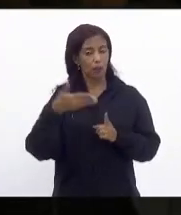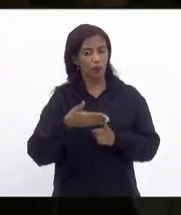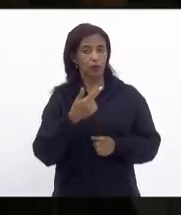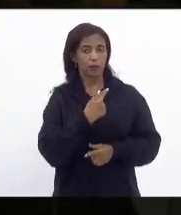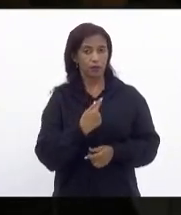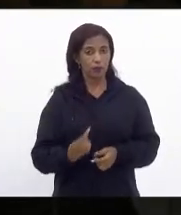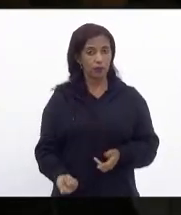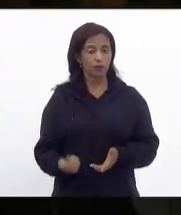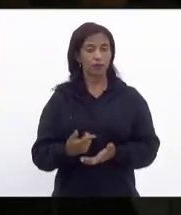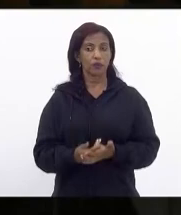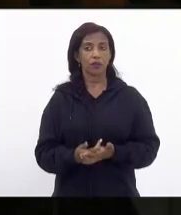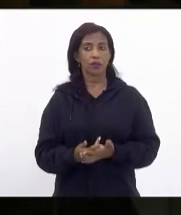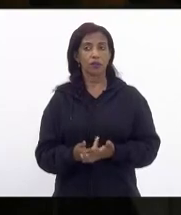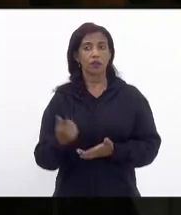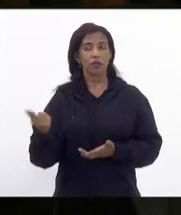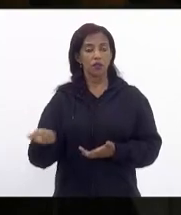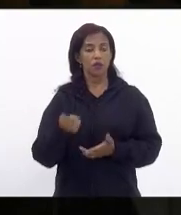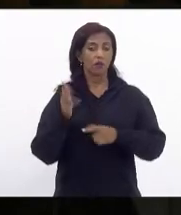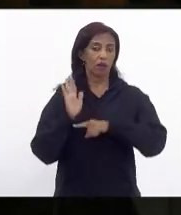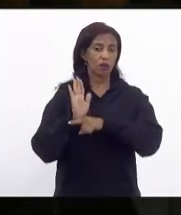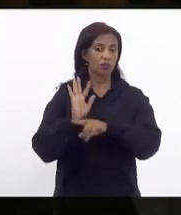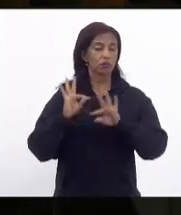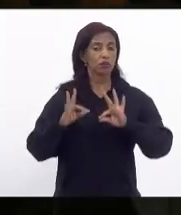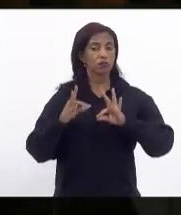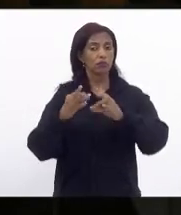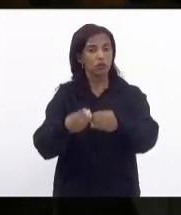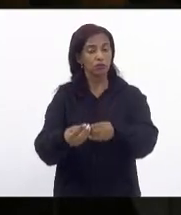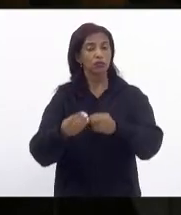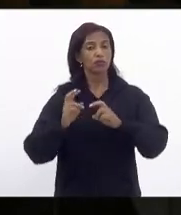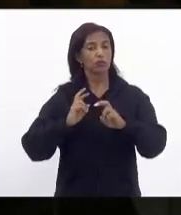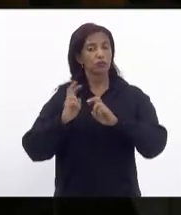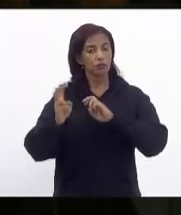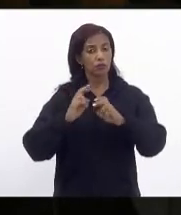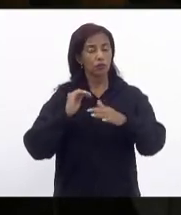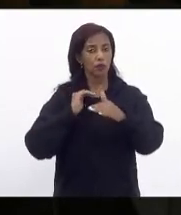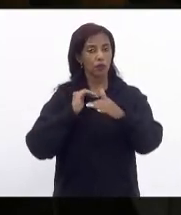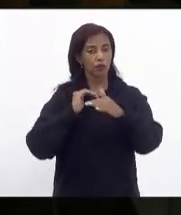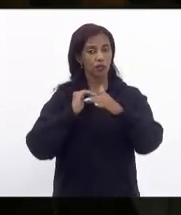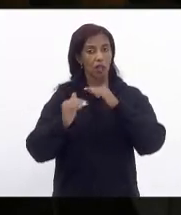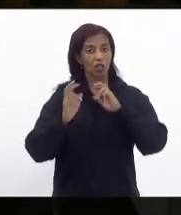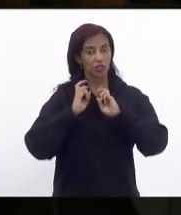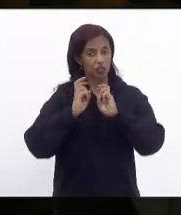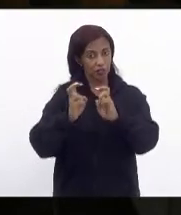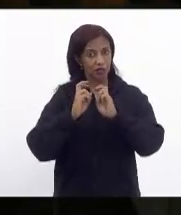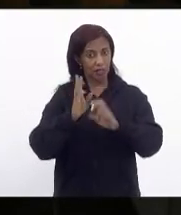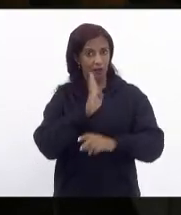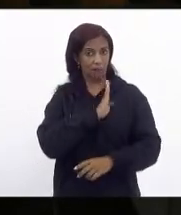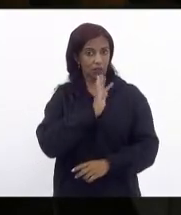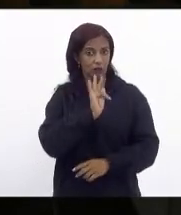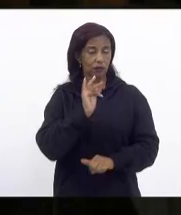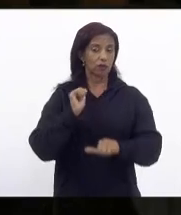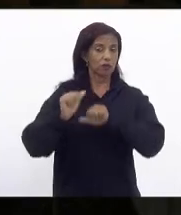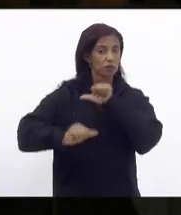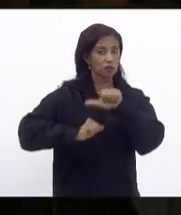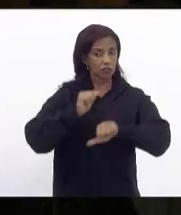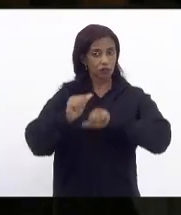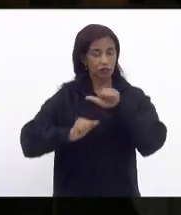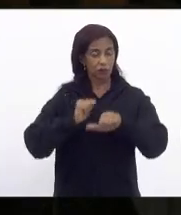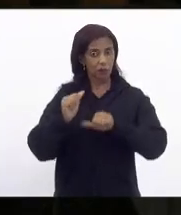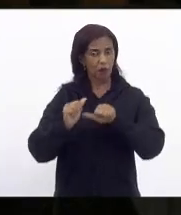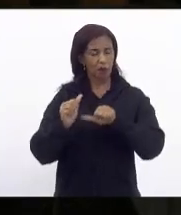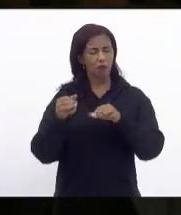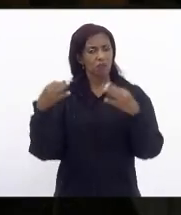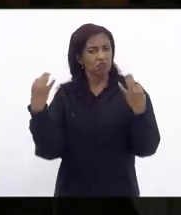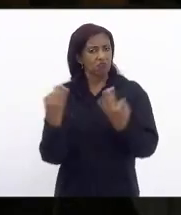governador que redefiniria por completo o transporte ferroviário na Baixada Fluminense transformando o transporte do